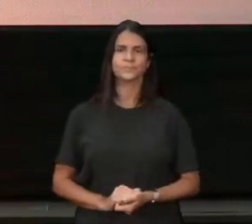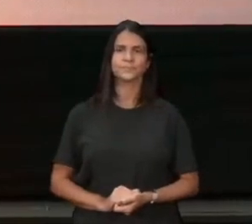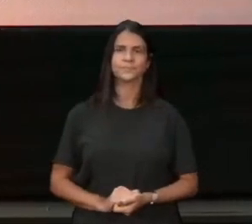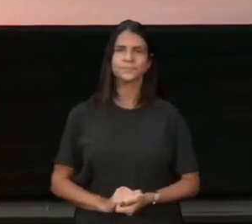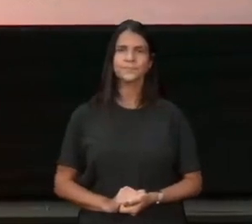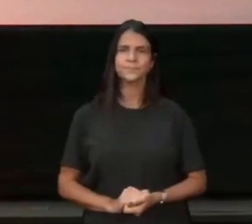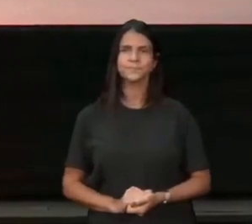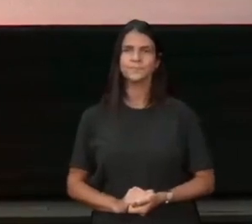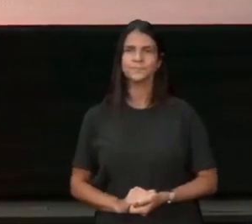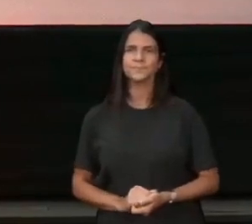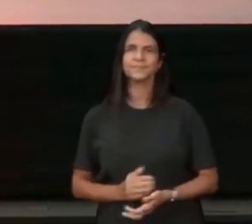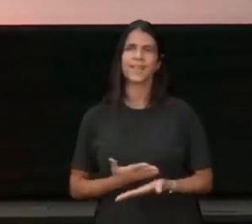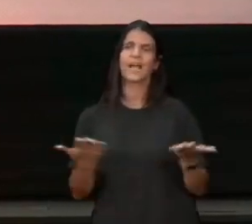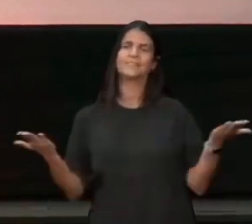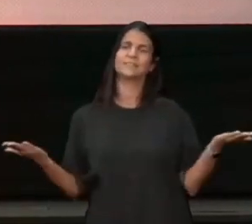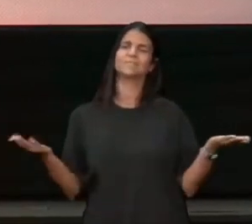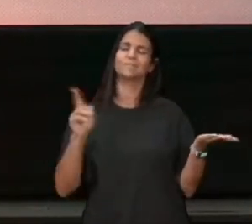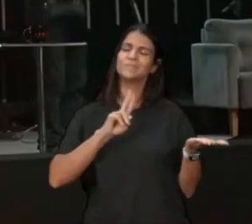gente, em nome de Jesus,